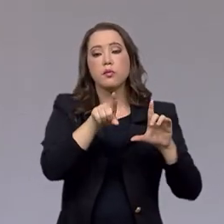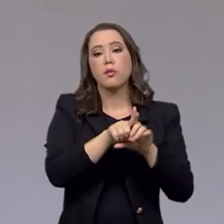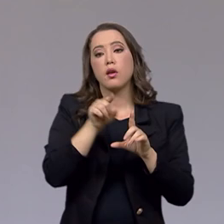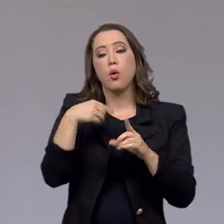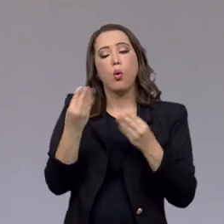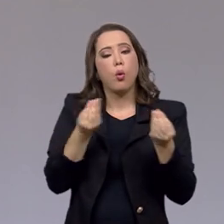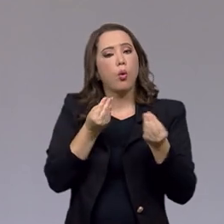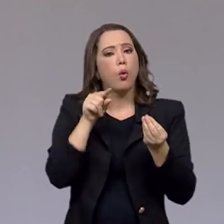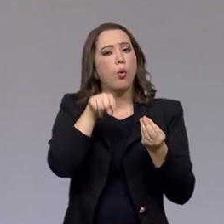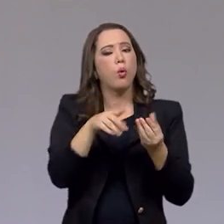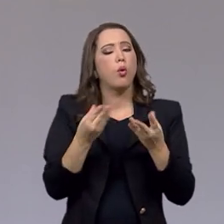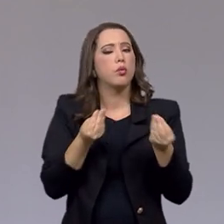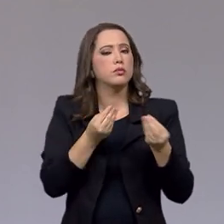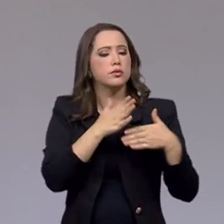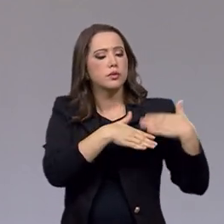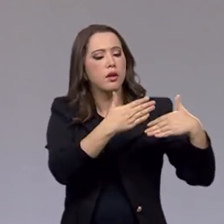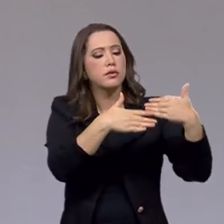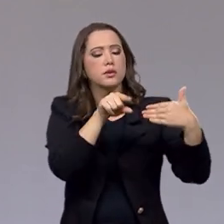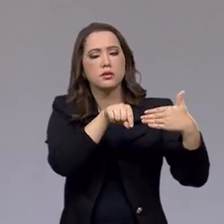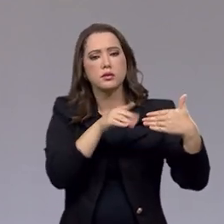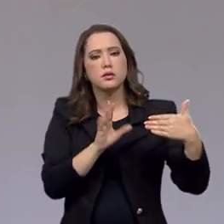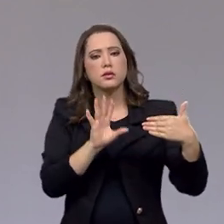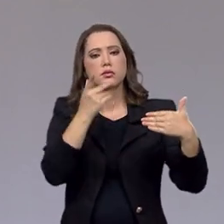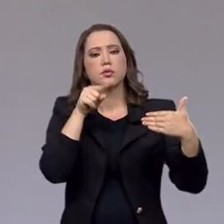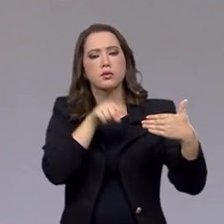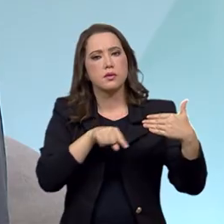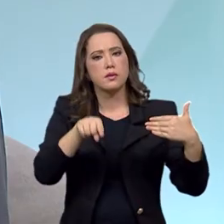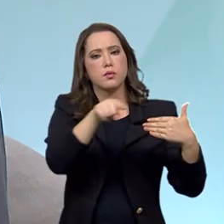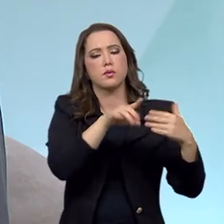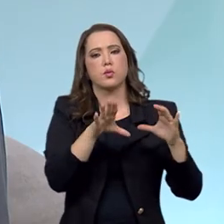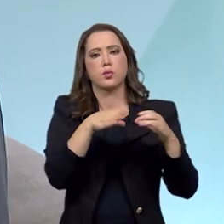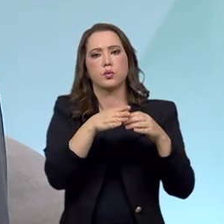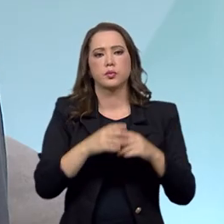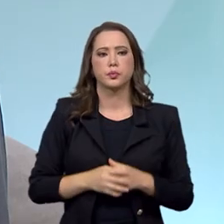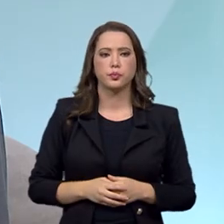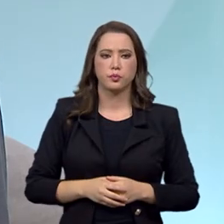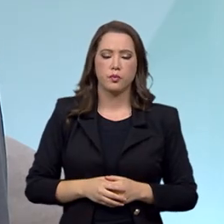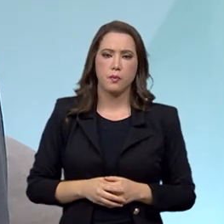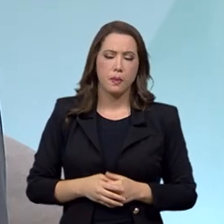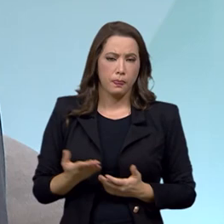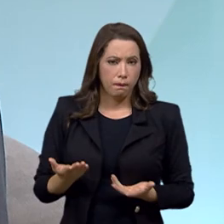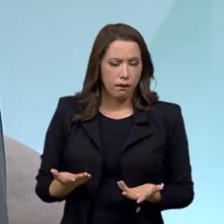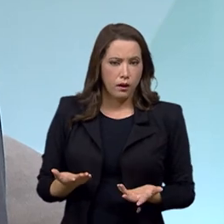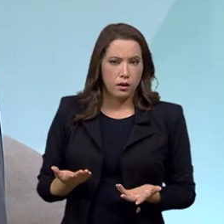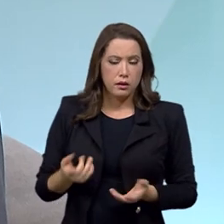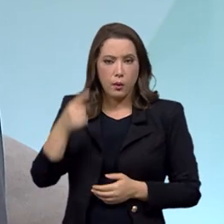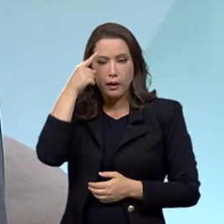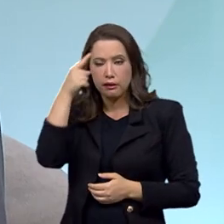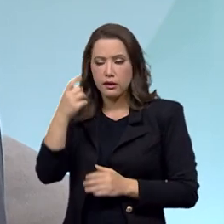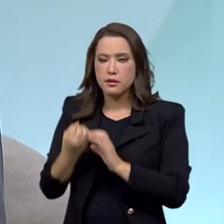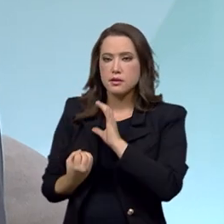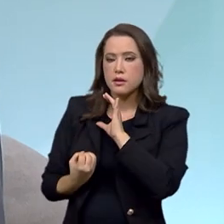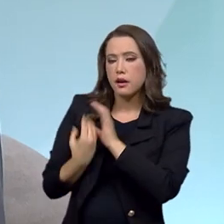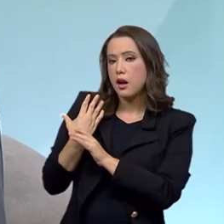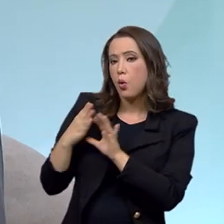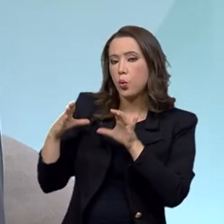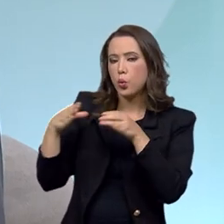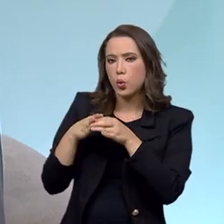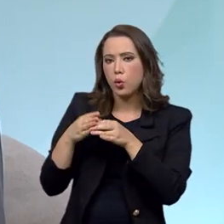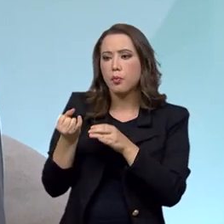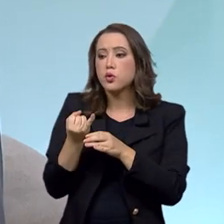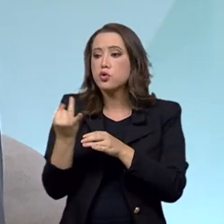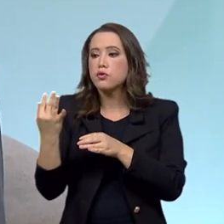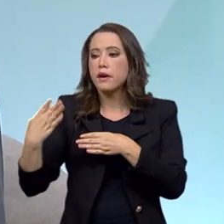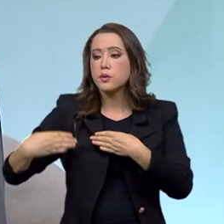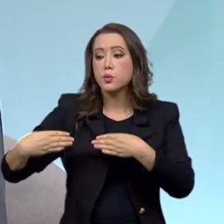2019 para cá e os avanços que ocorreram nessa área? Bom, a ideia de se criar um comitê interministerial de